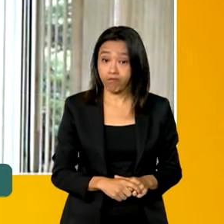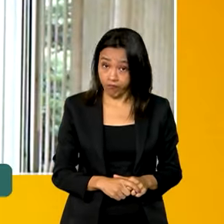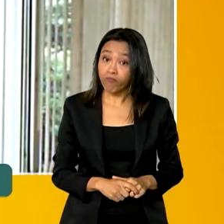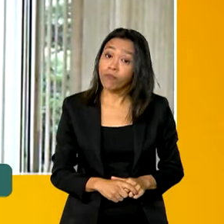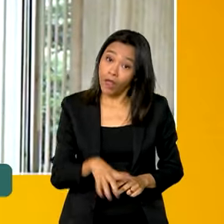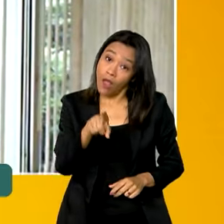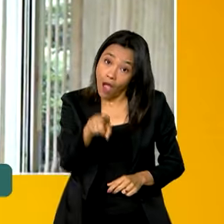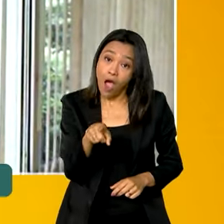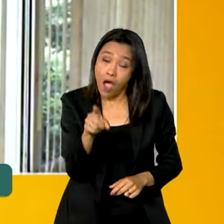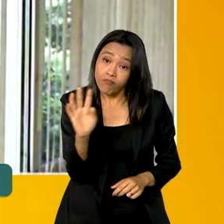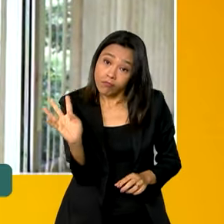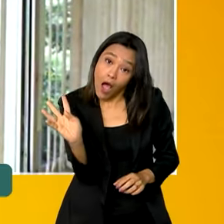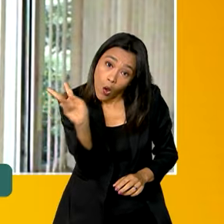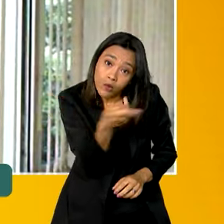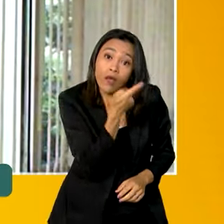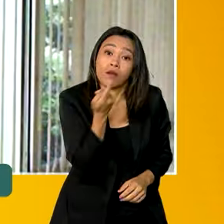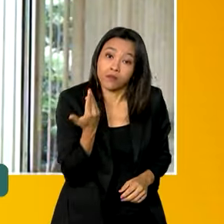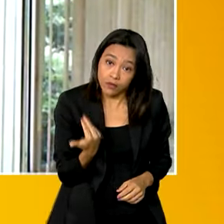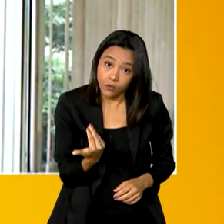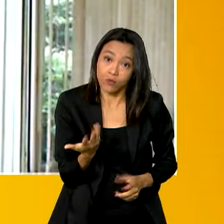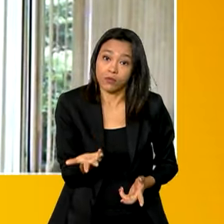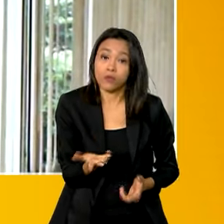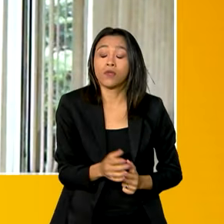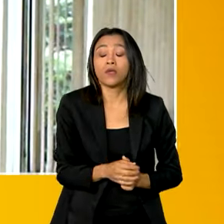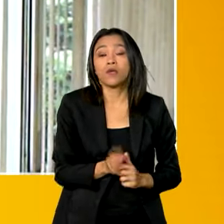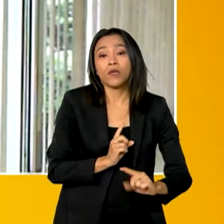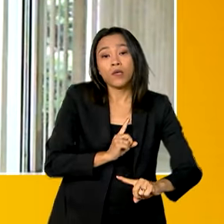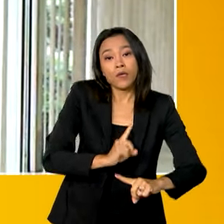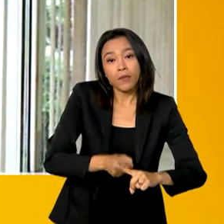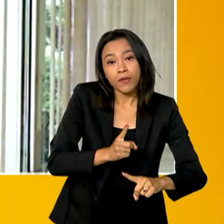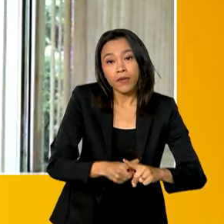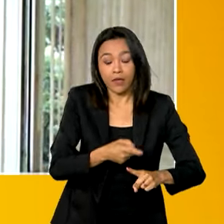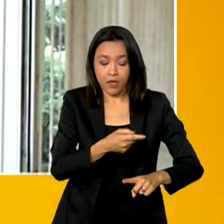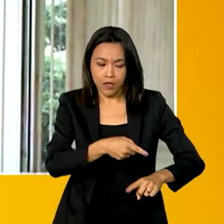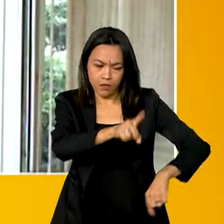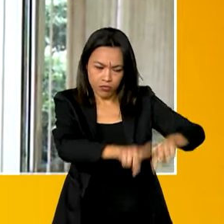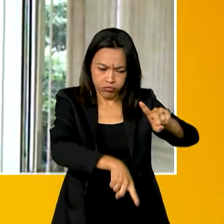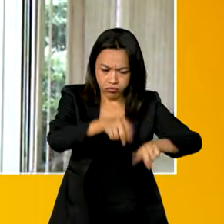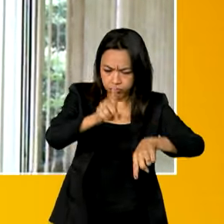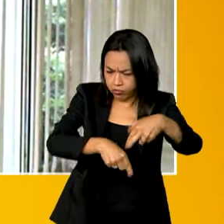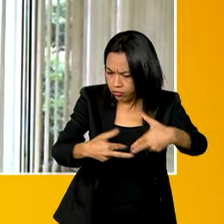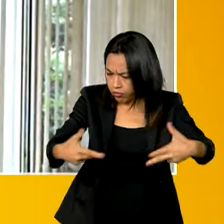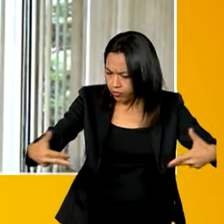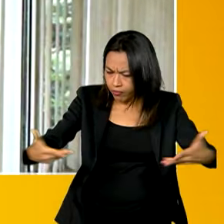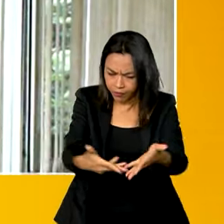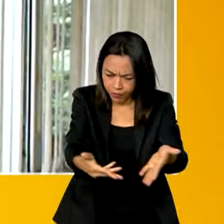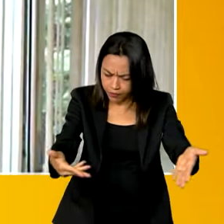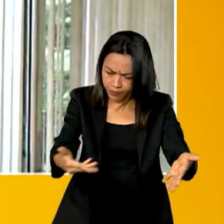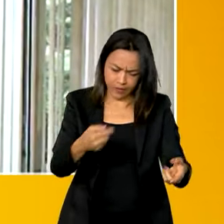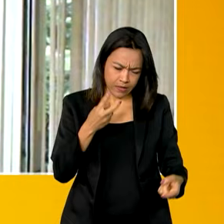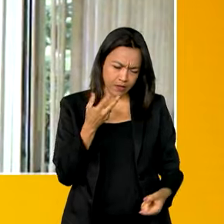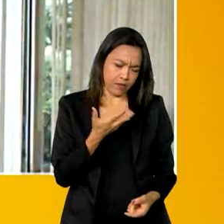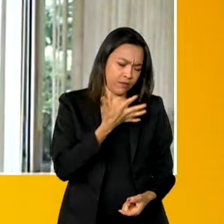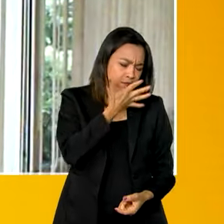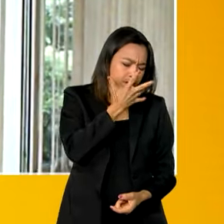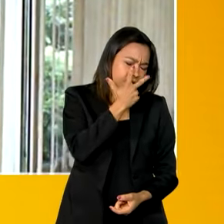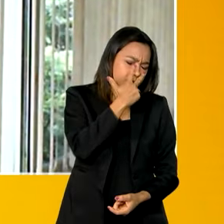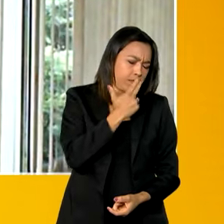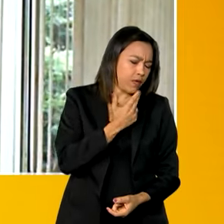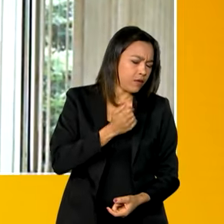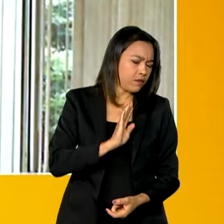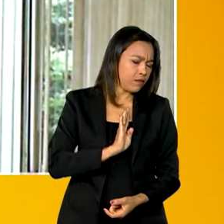prática bastante recorrente, em que os produtos aparentam uma